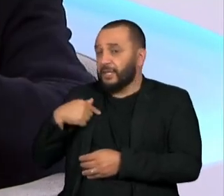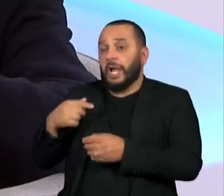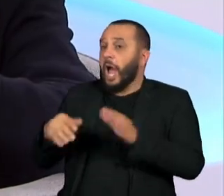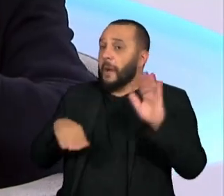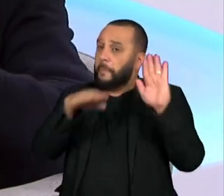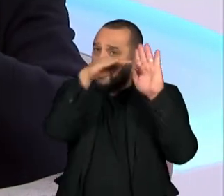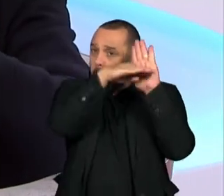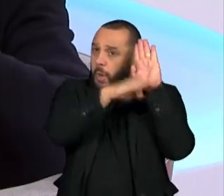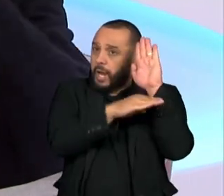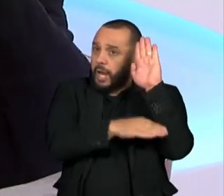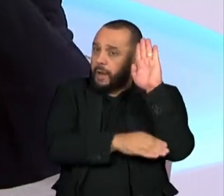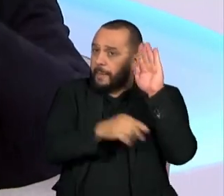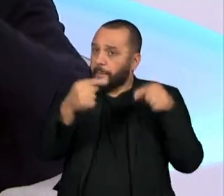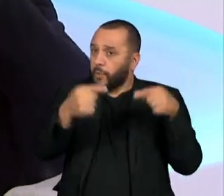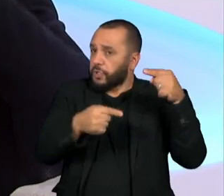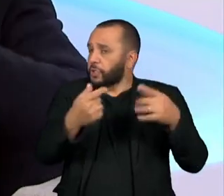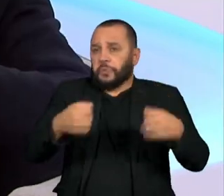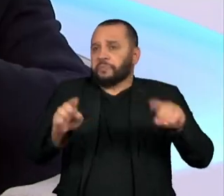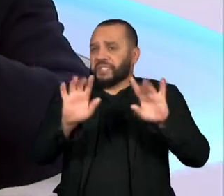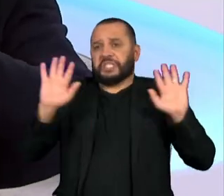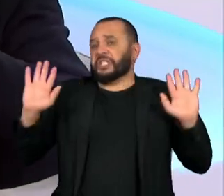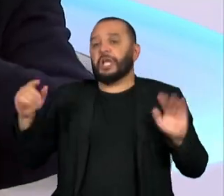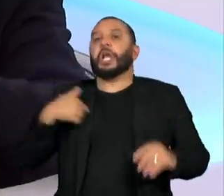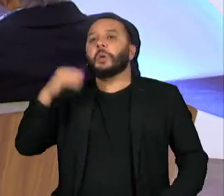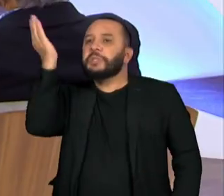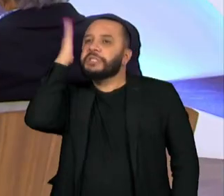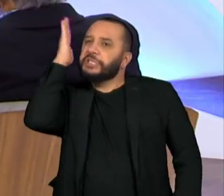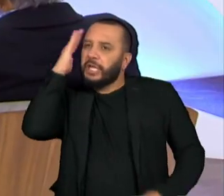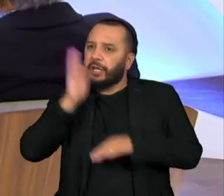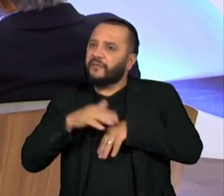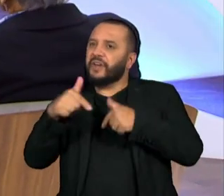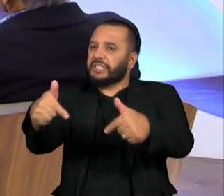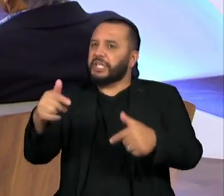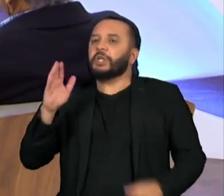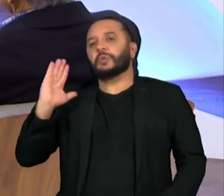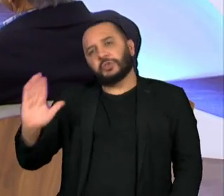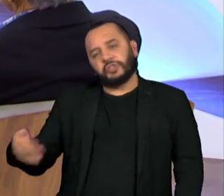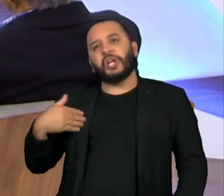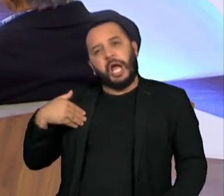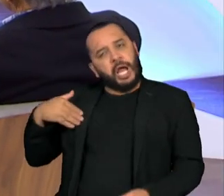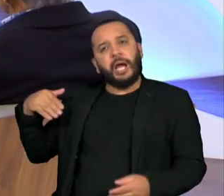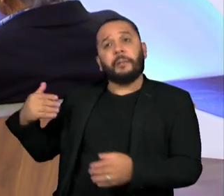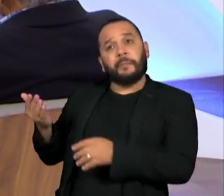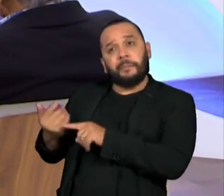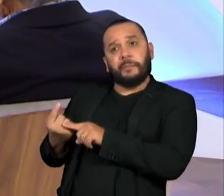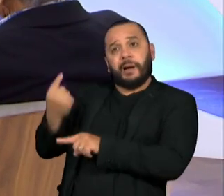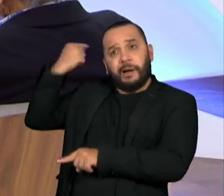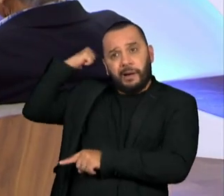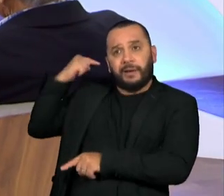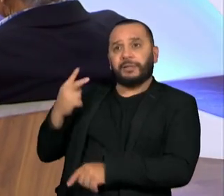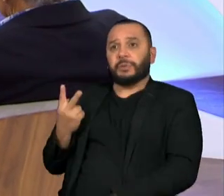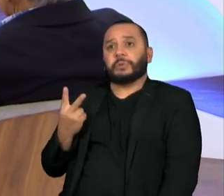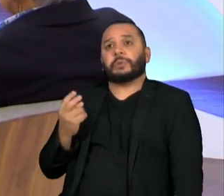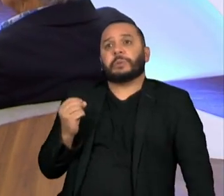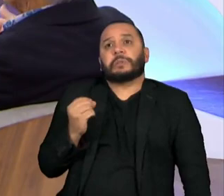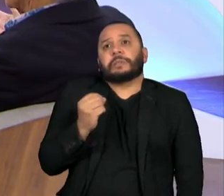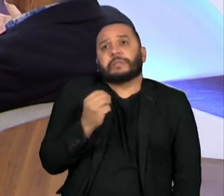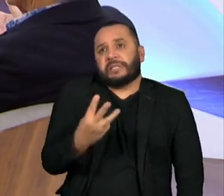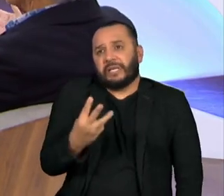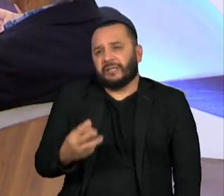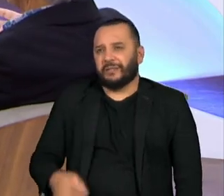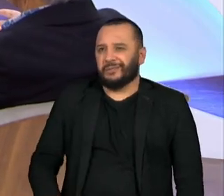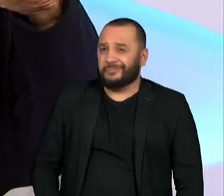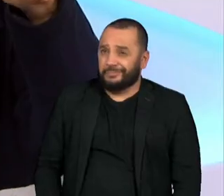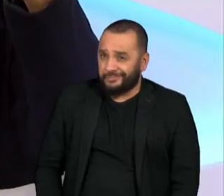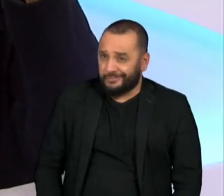um programa porque ele sabia o que fazer, ele já tinha feito com sucesso em 2003. Aí